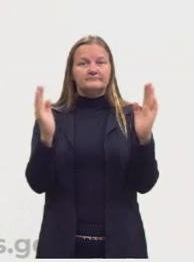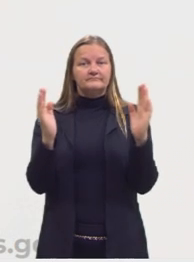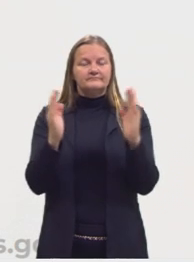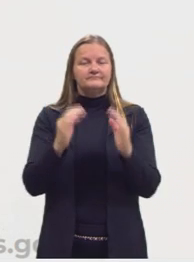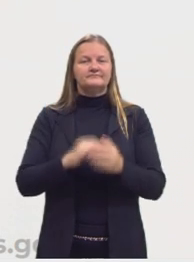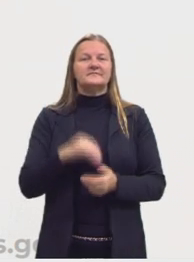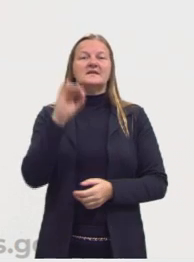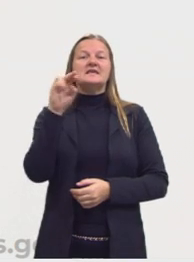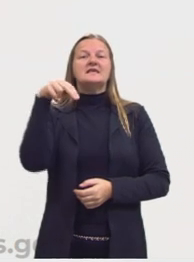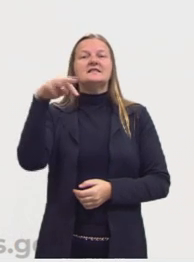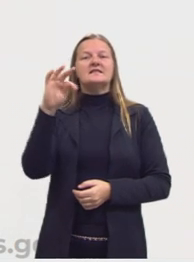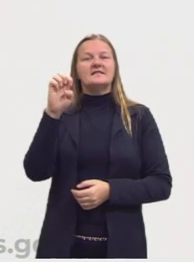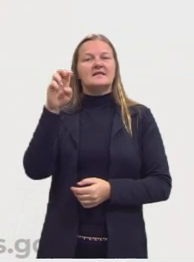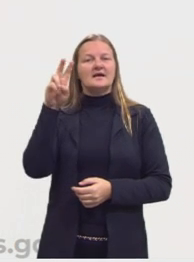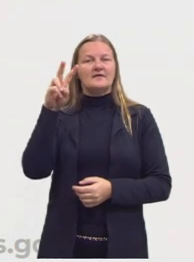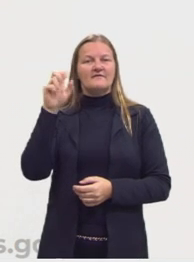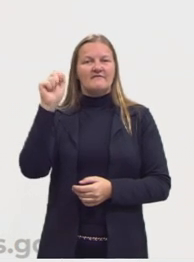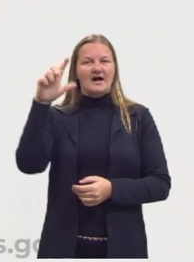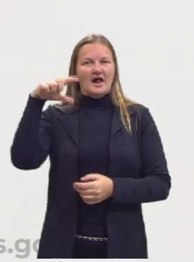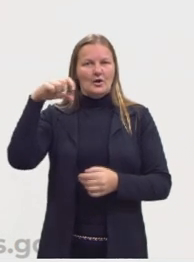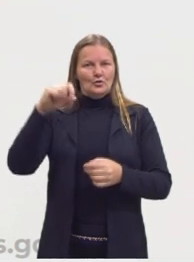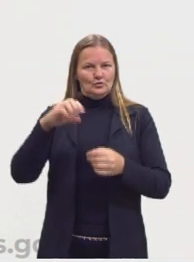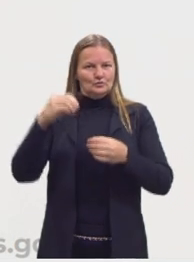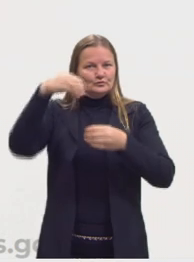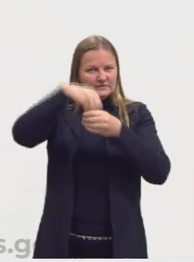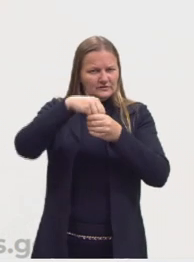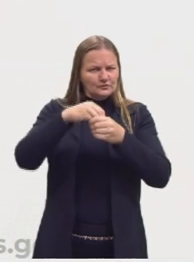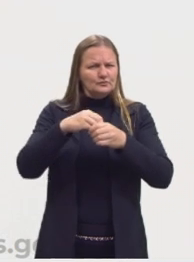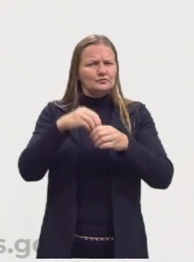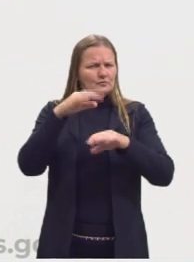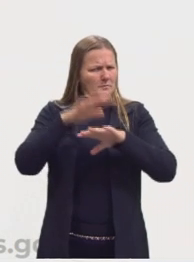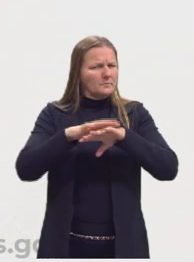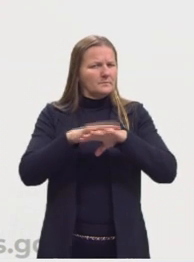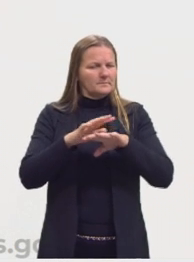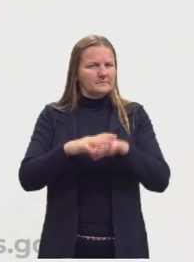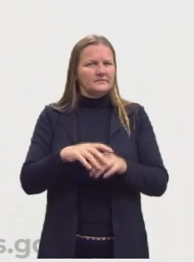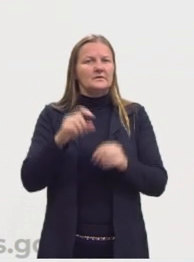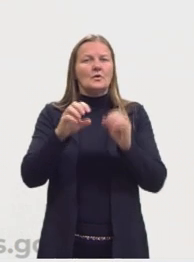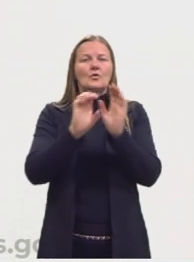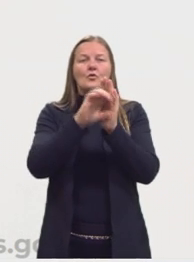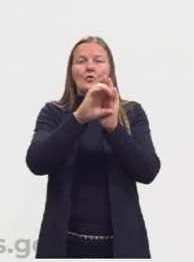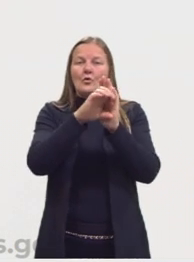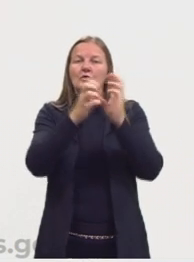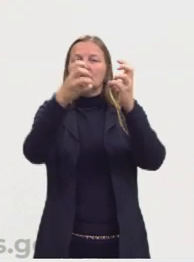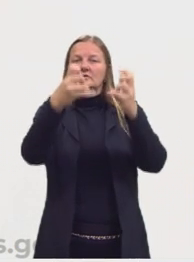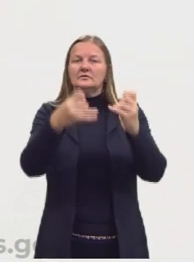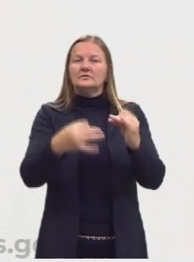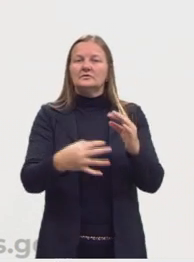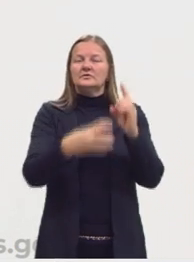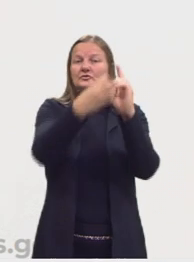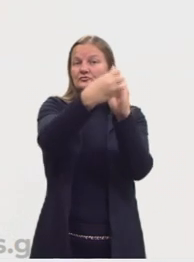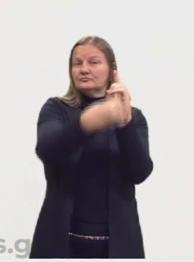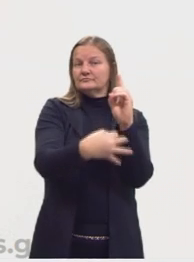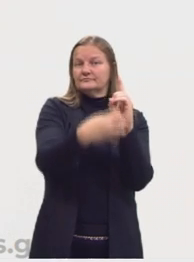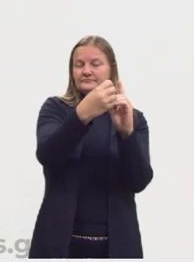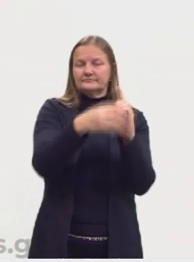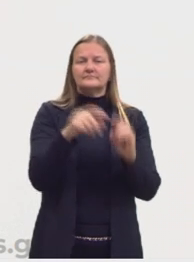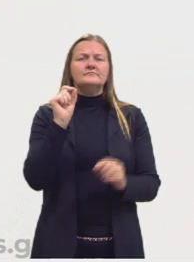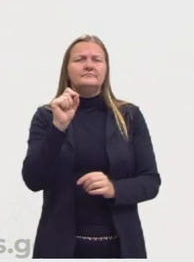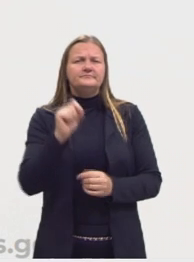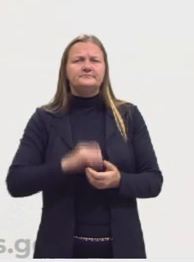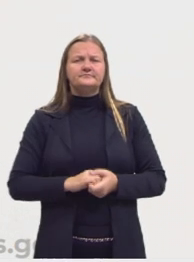Primeiro, gente precisa relembrar o que são intervalos. Aqui eu trago para vocês a definição de